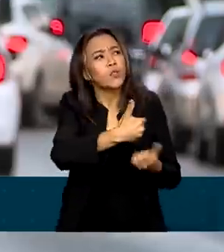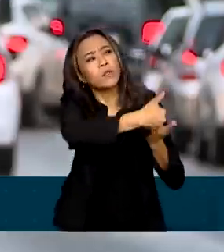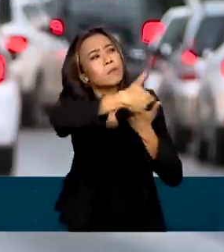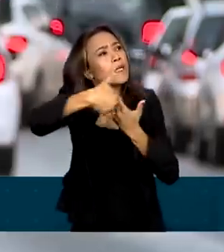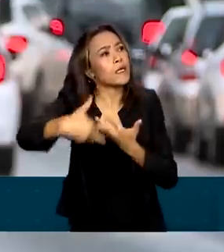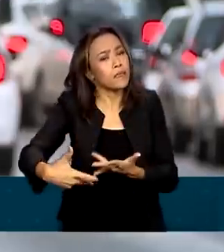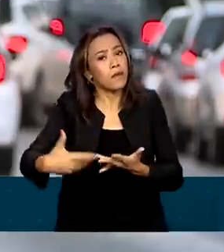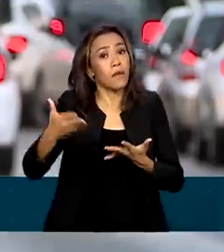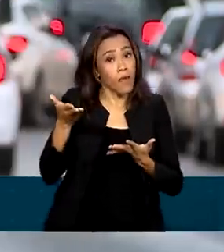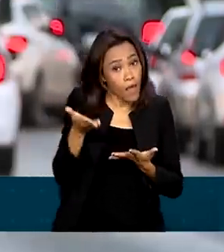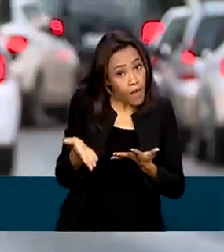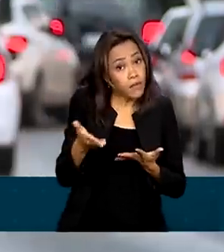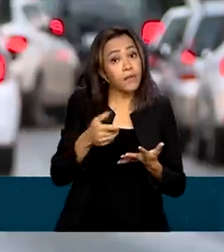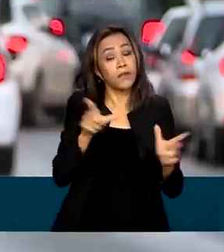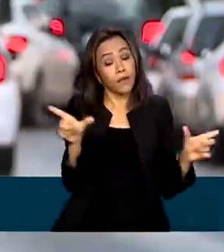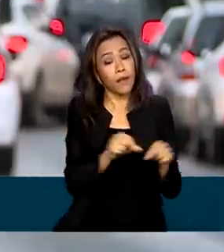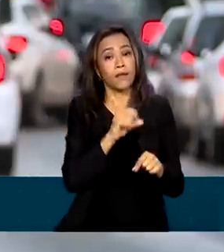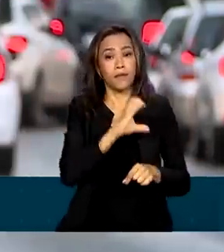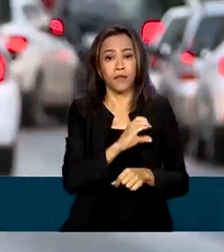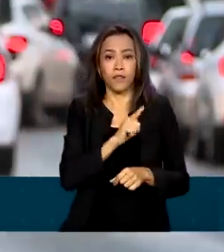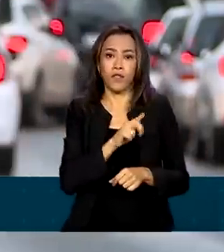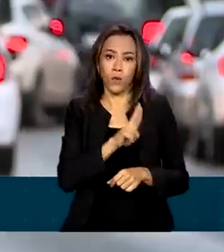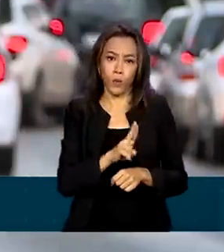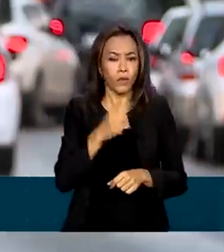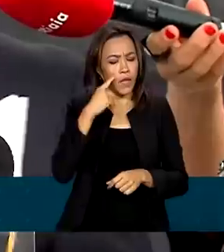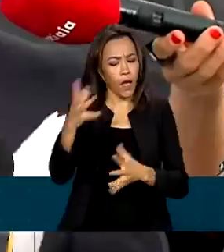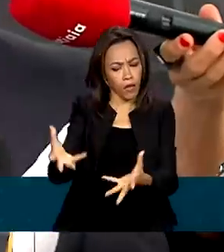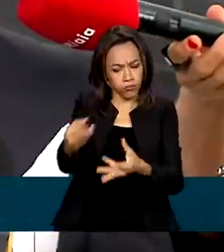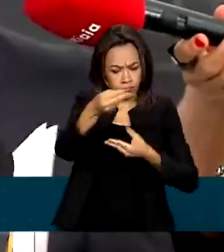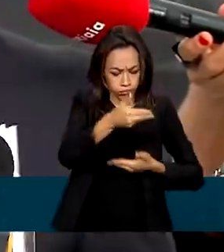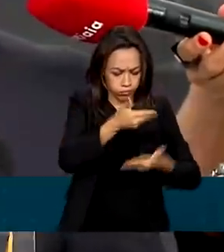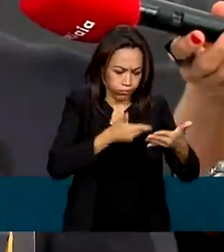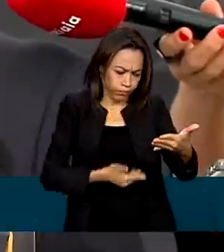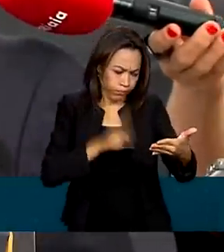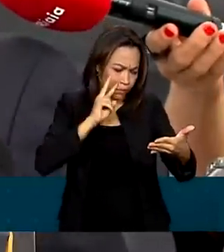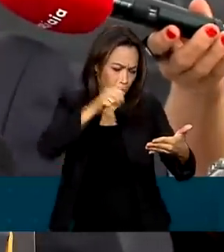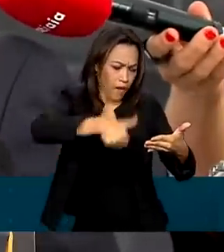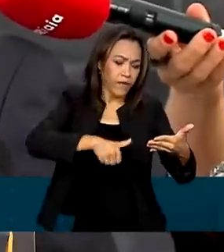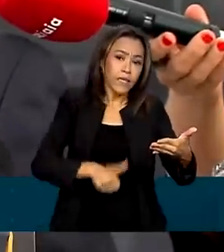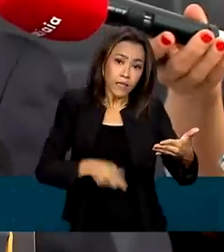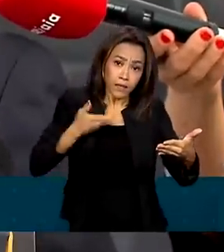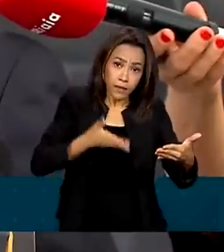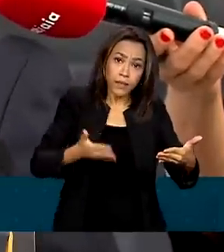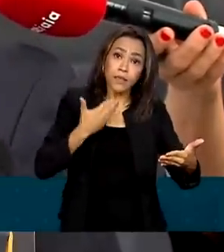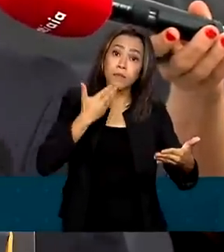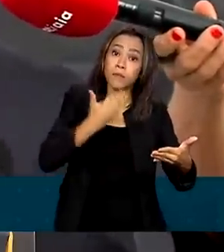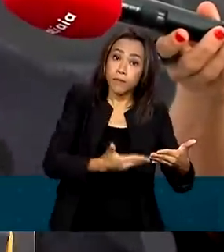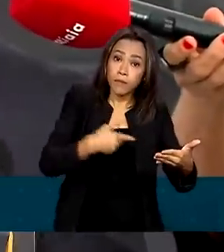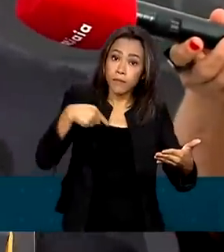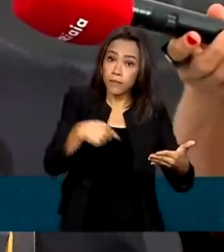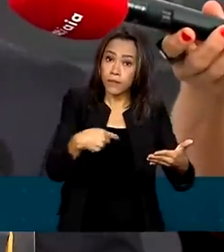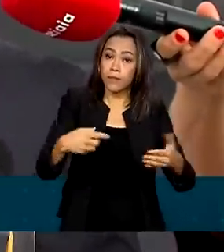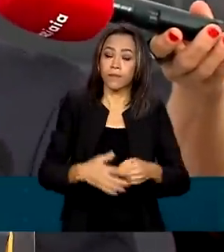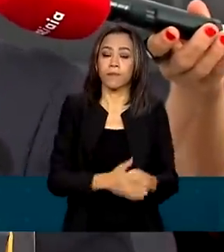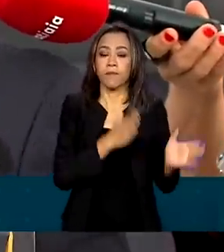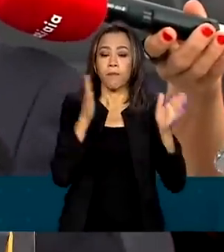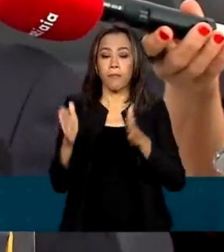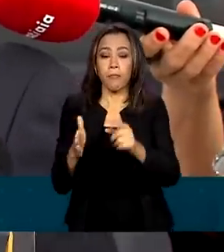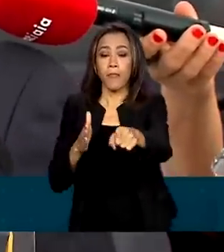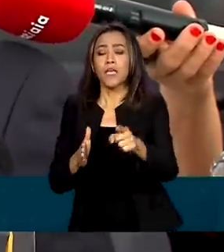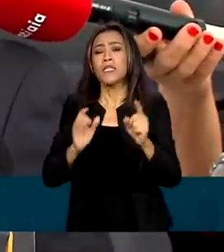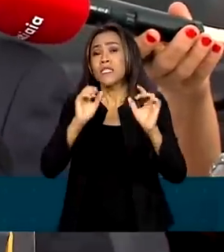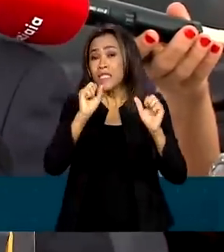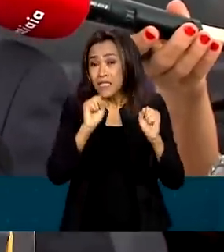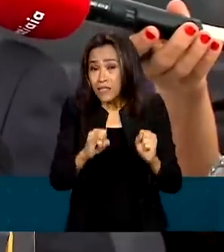esses recursos que a CGU está analisando agora. No momento que o mandato concluiu, não existe mais nenhuma